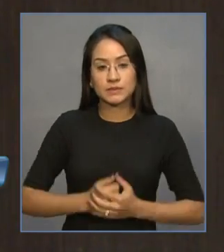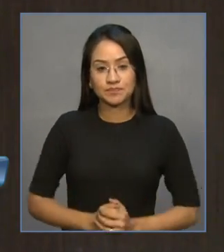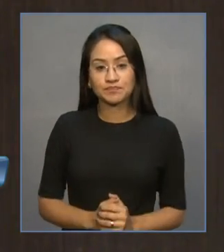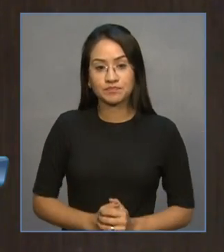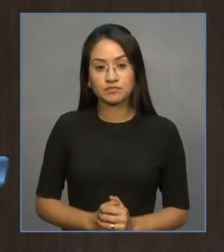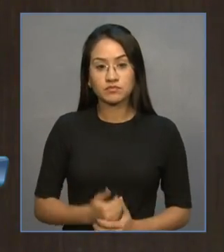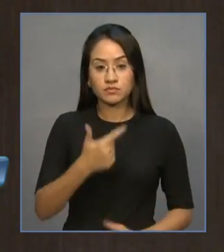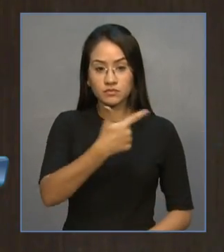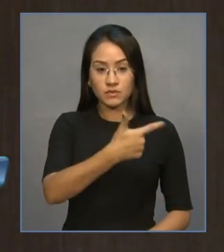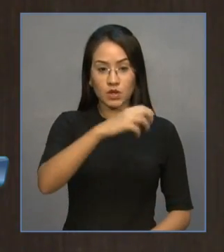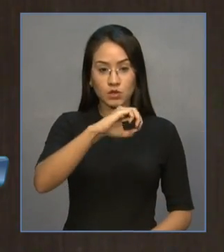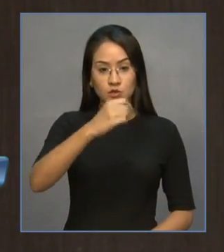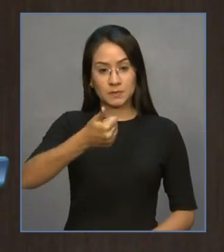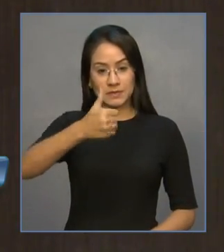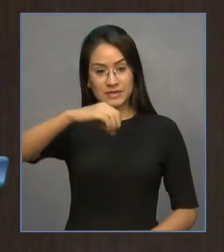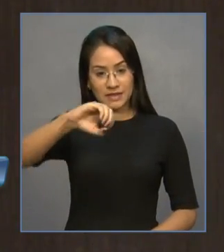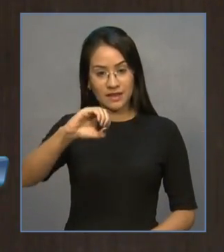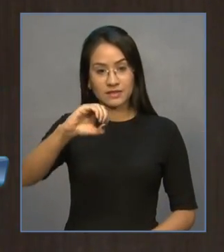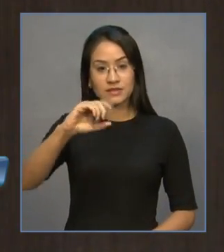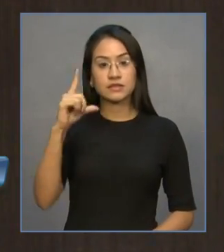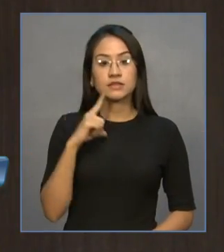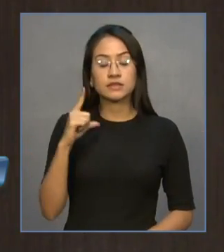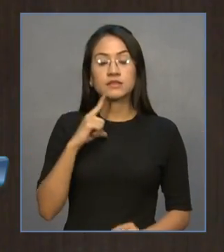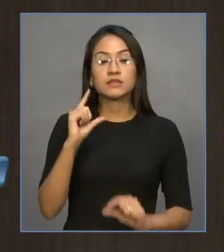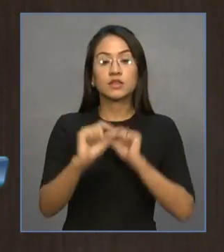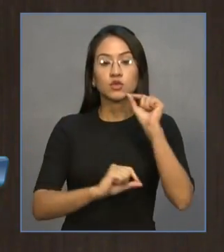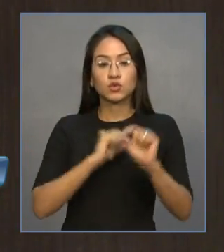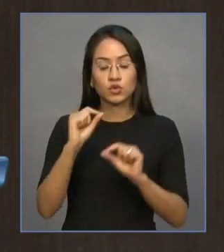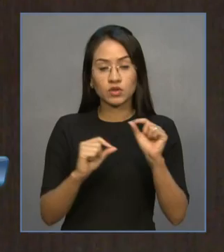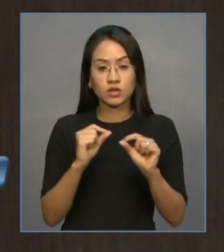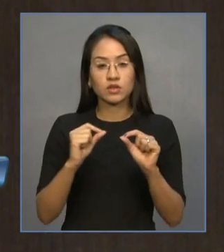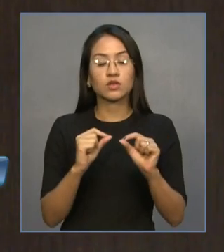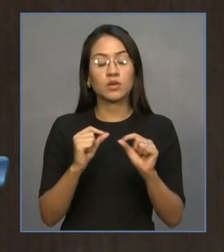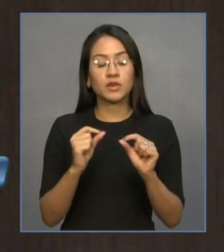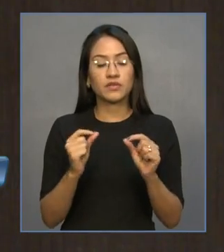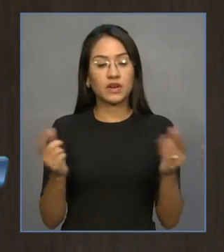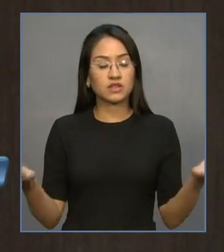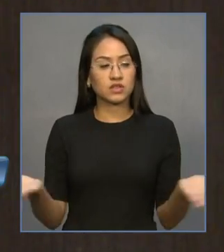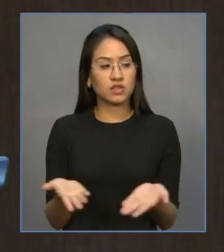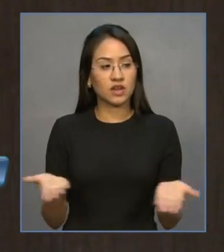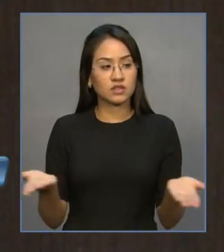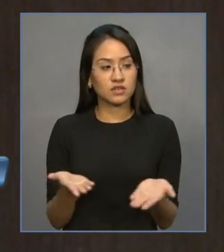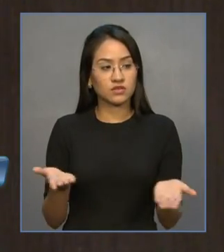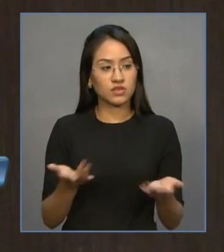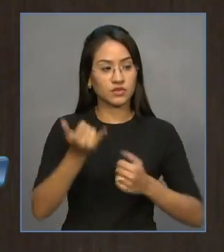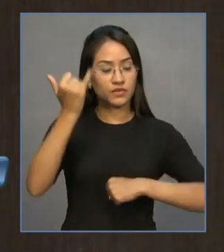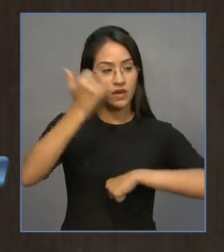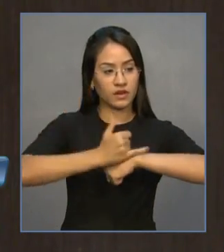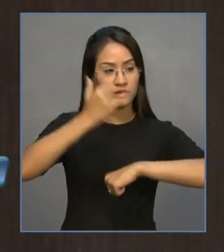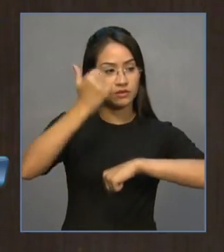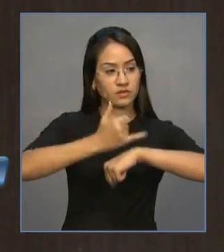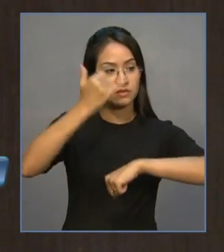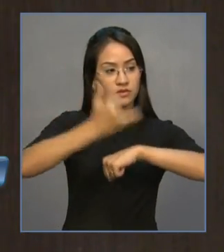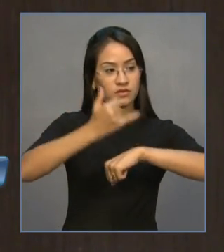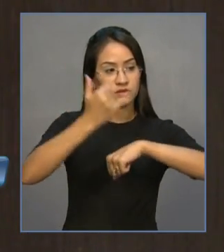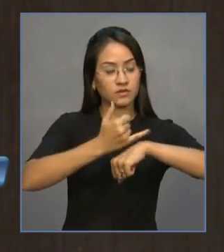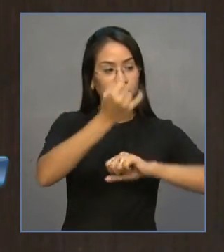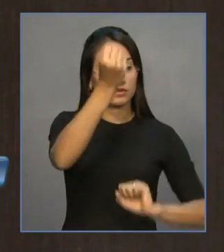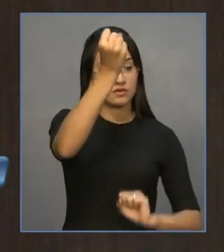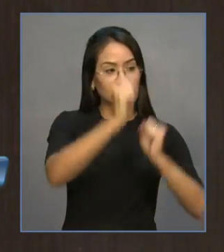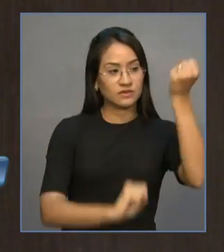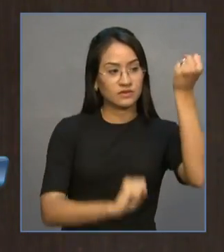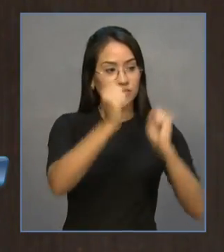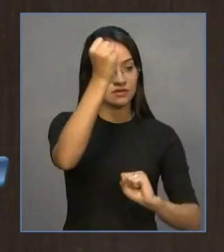2010 existe extração de ferro, de minério de ferro em Quitarianópolis. Esta empresa